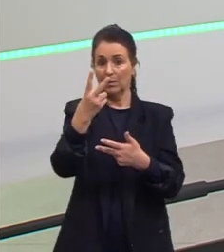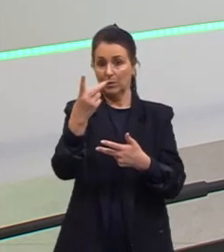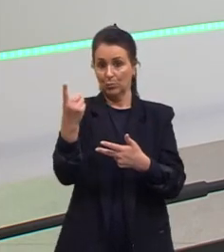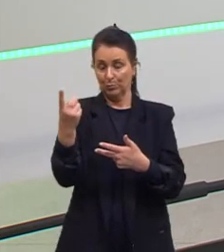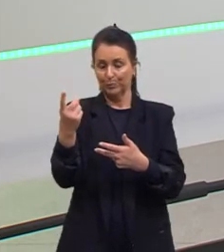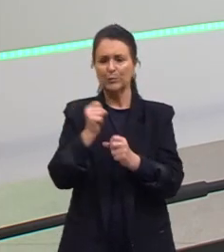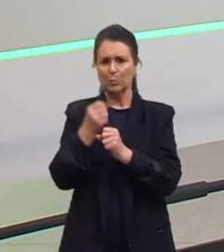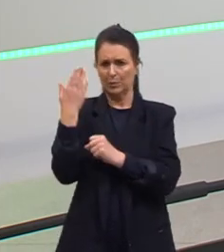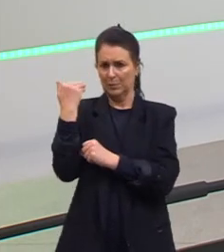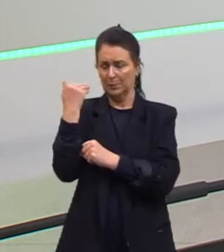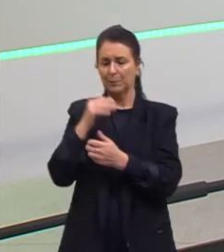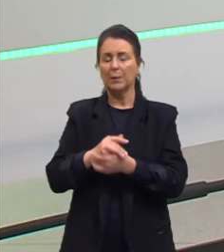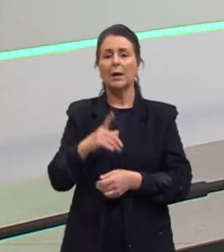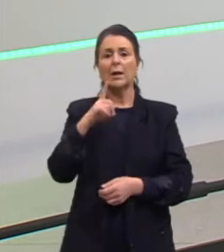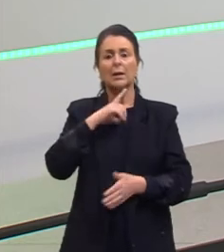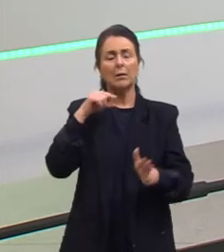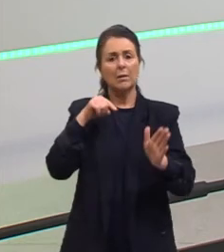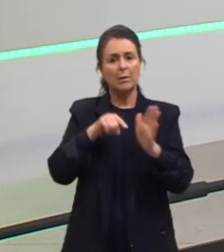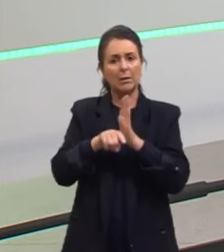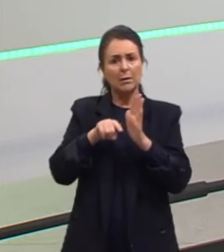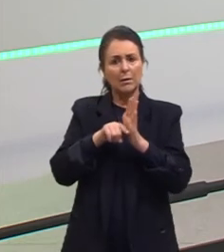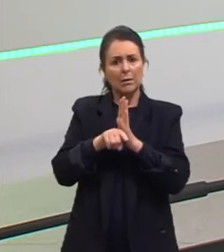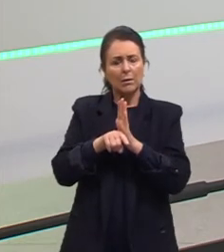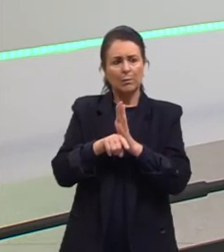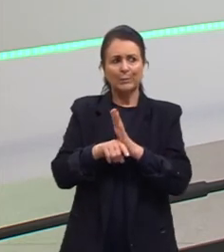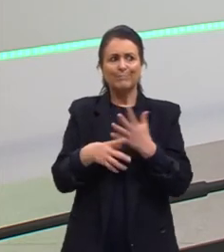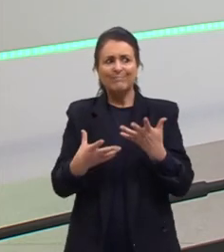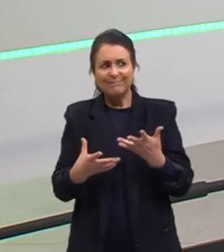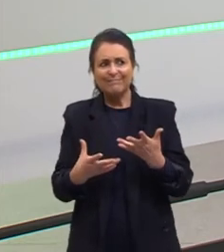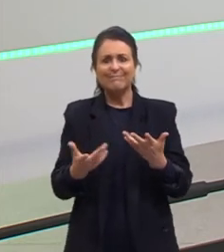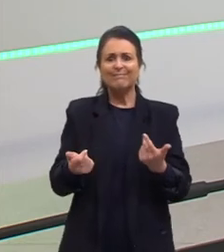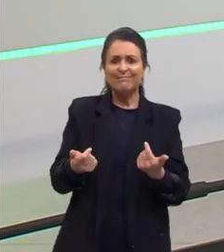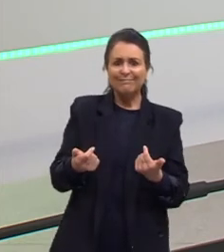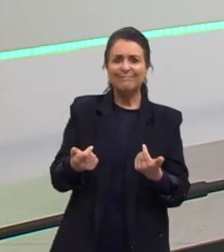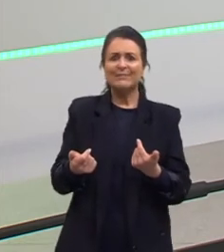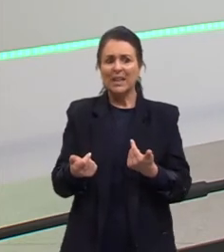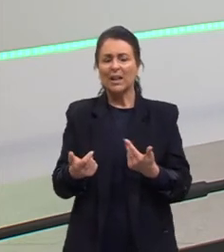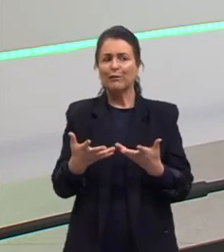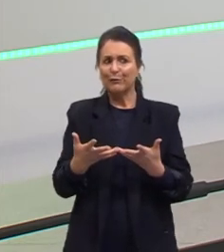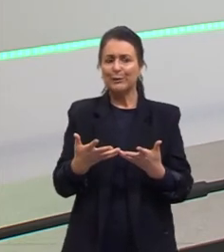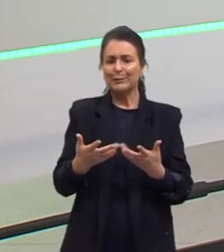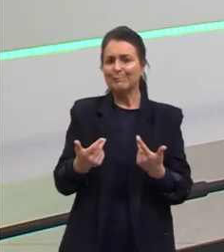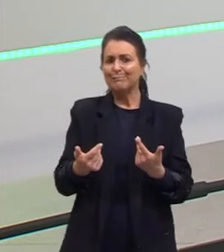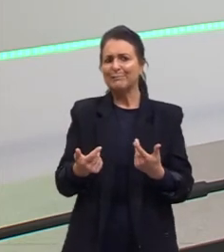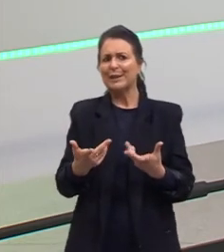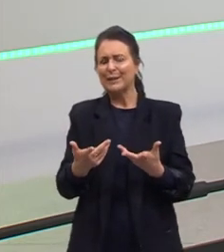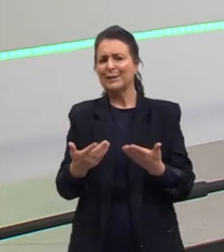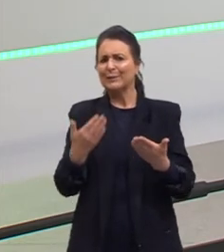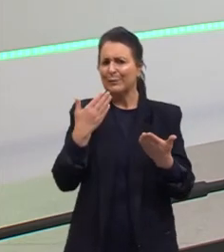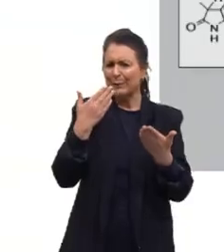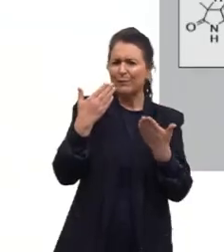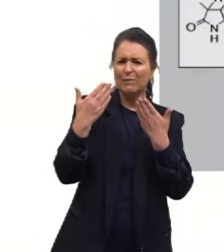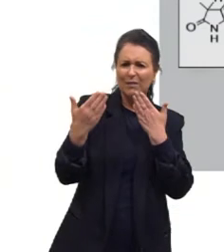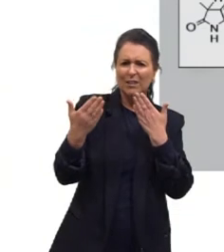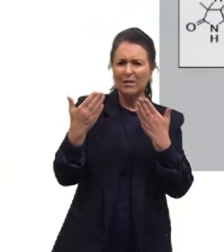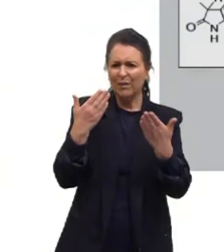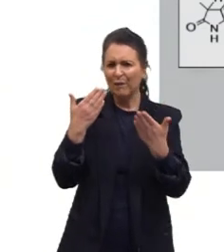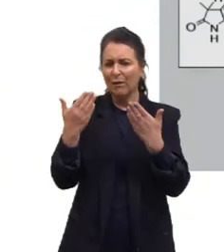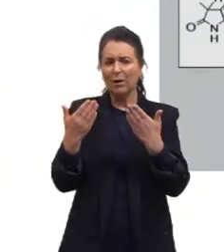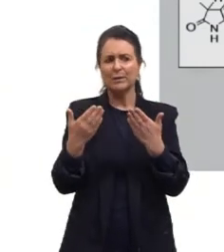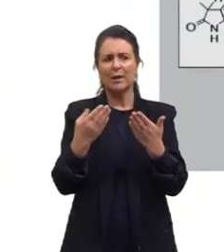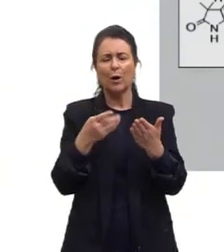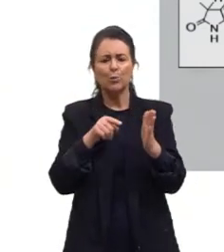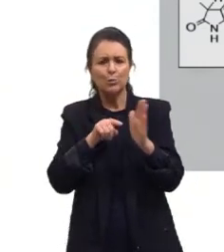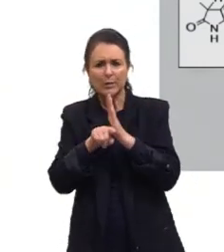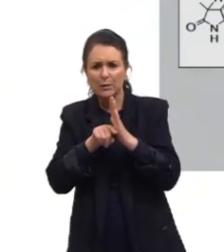passado, teve uma questão que foi um pouquinho polêmica e eu não vou me adentrar na polêmica, que foram de grandes estudiosos lá que